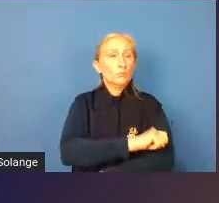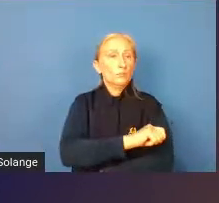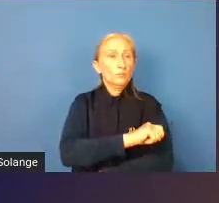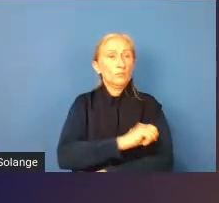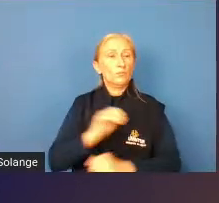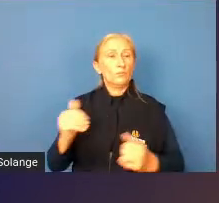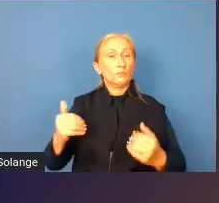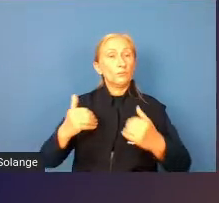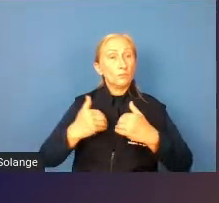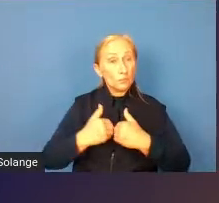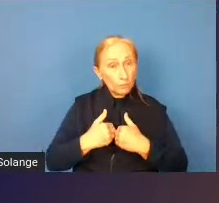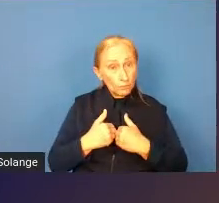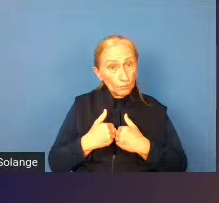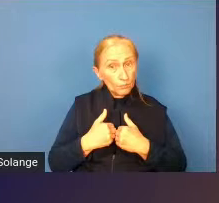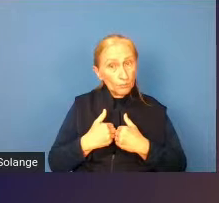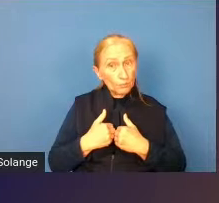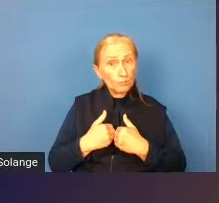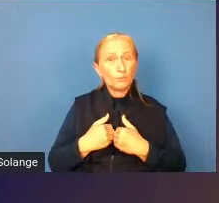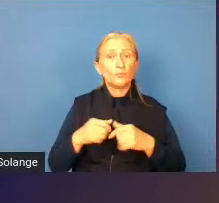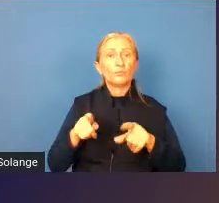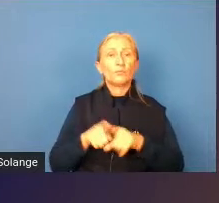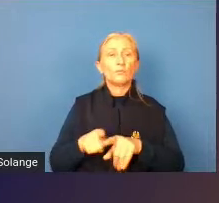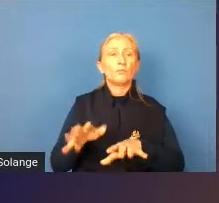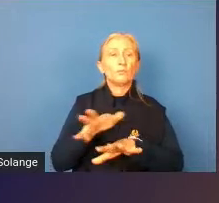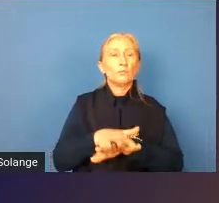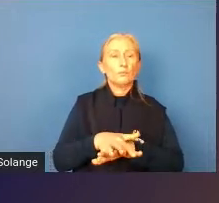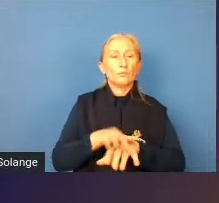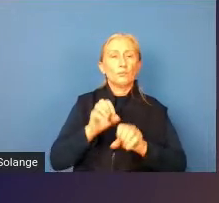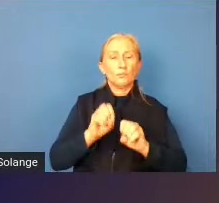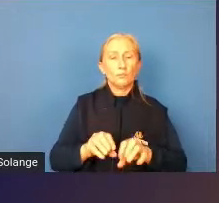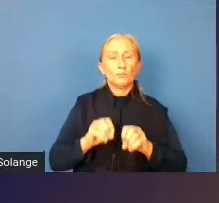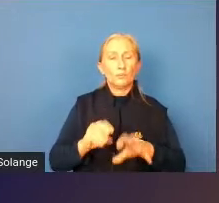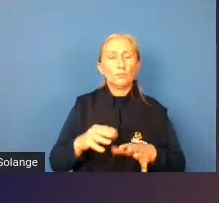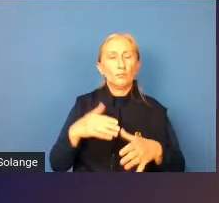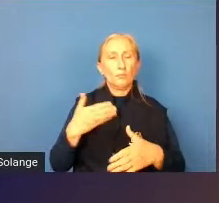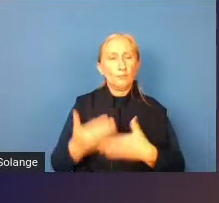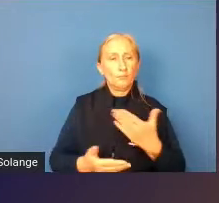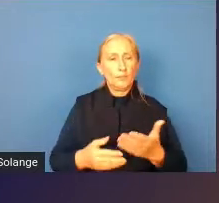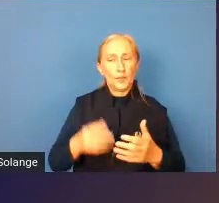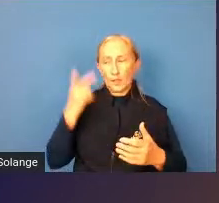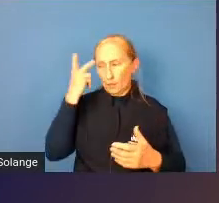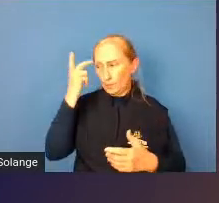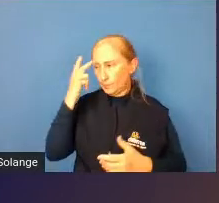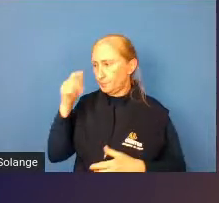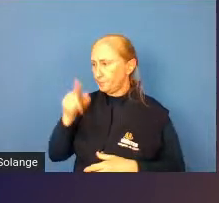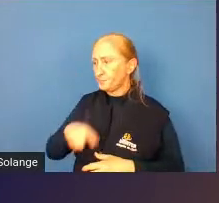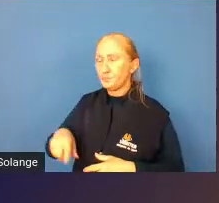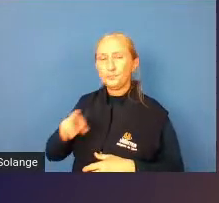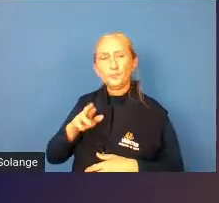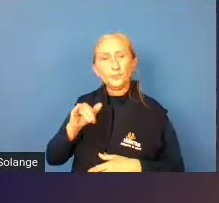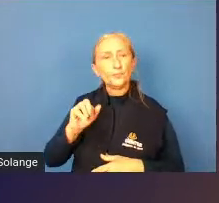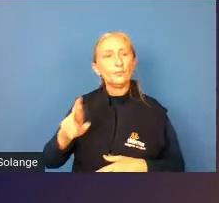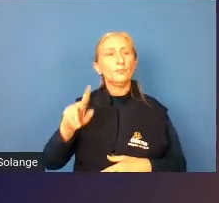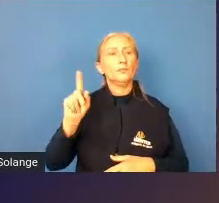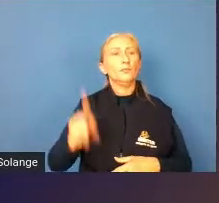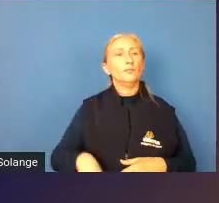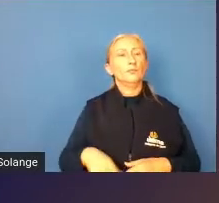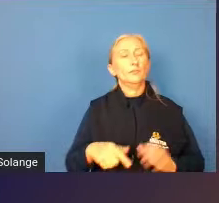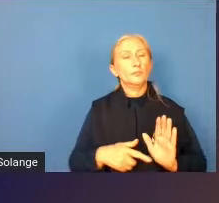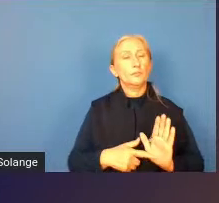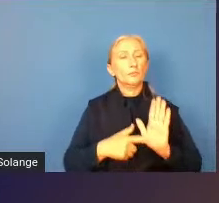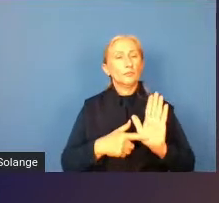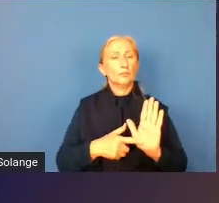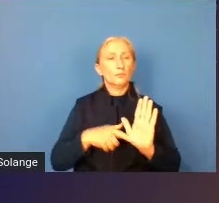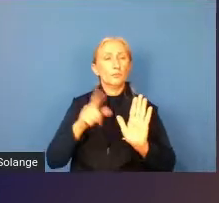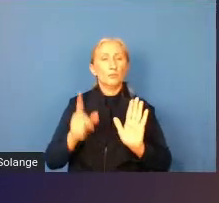autistas incluídos na educação regular então ela mostra